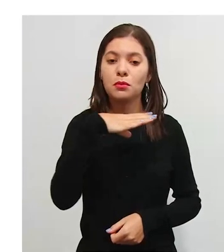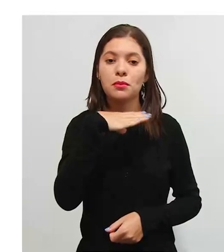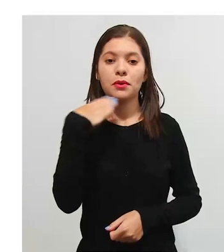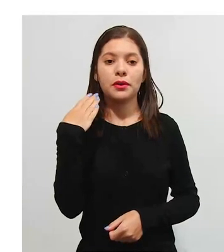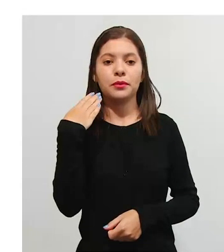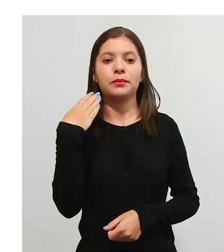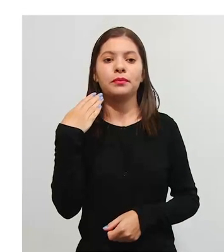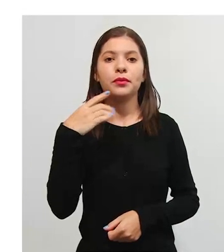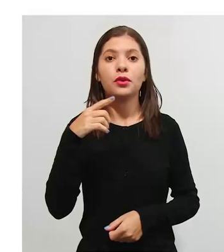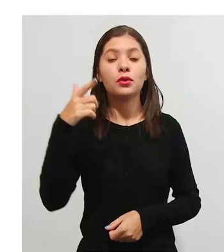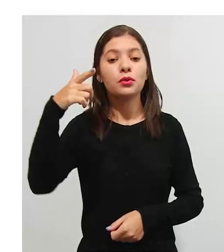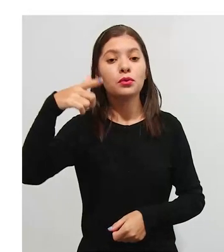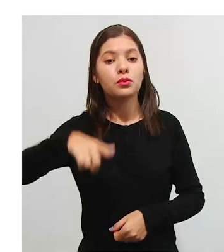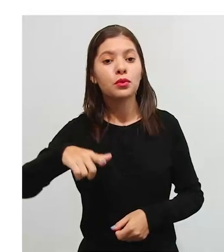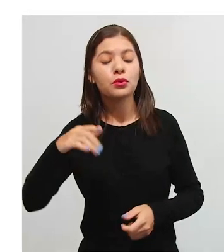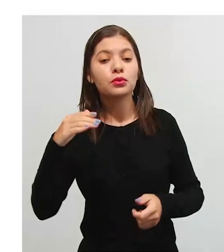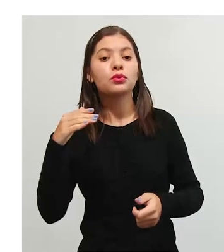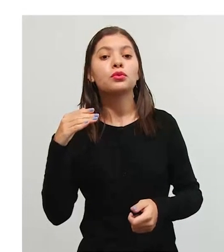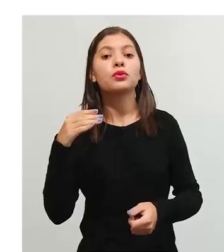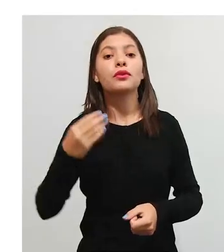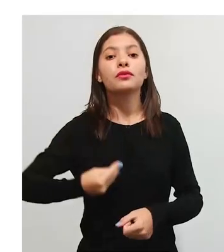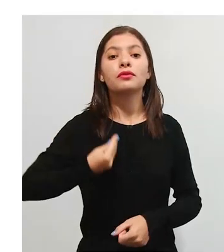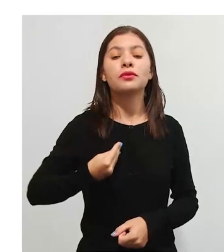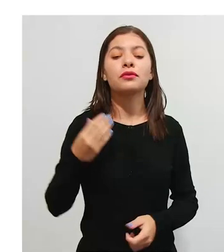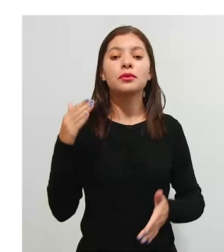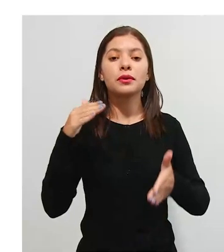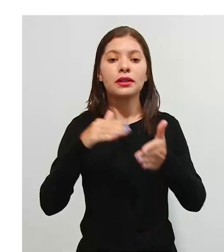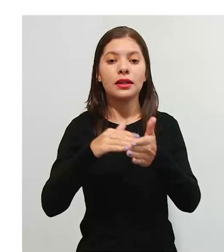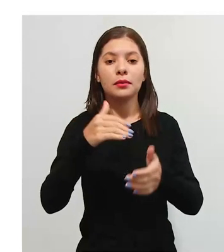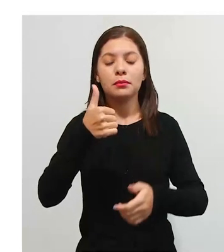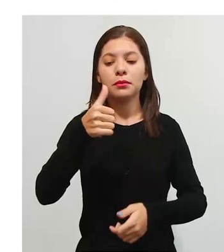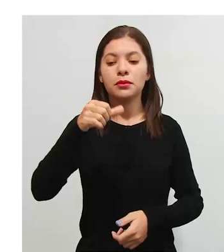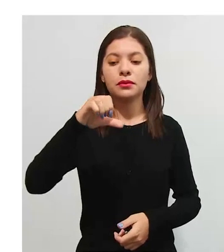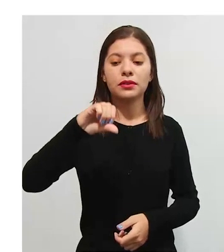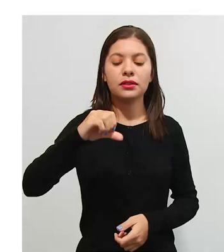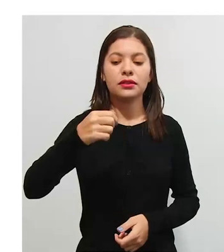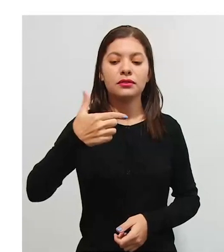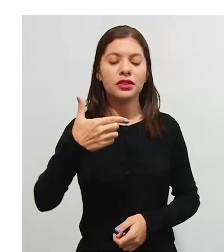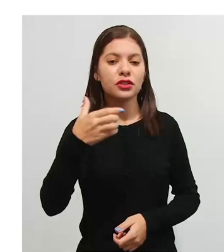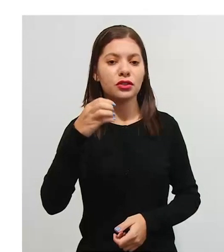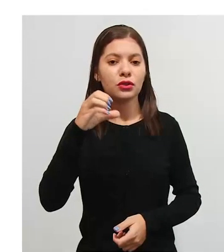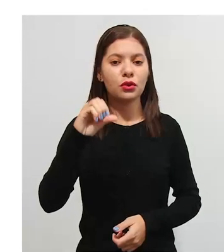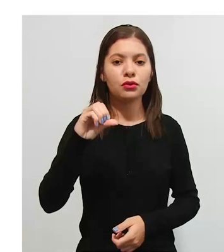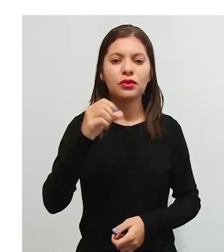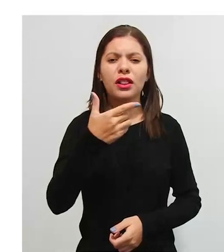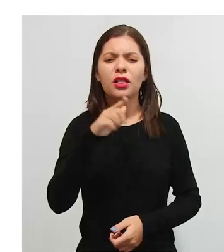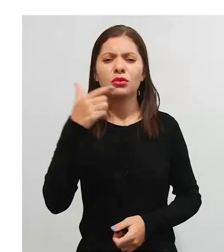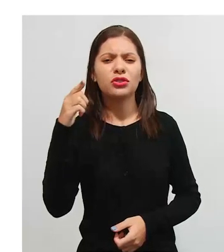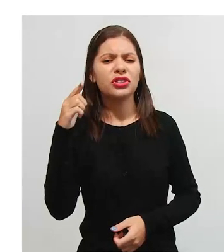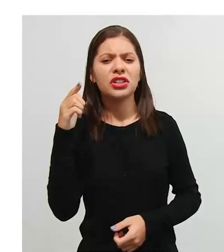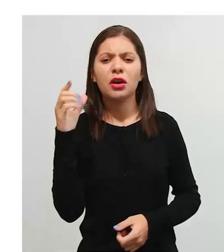de oito anos de idade, viveu até 1929. Não tinham nada de humano. O seu